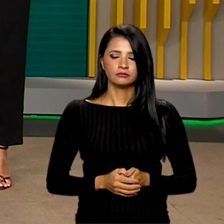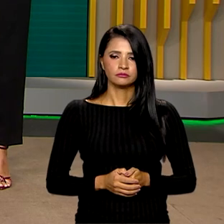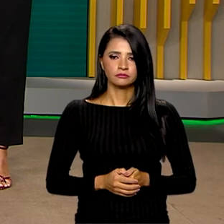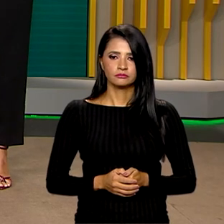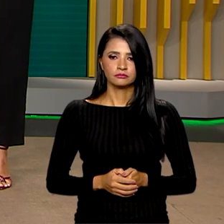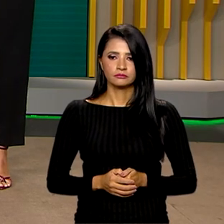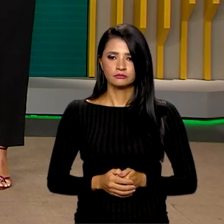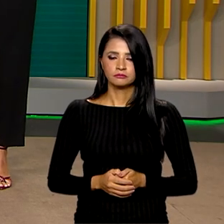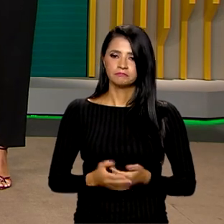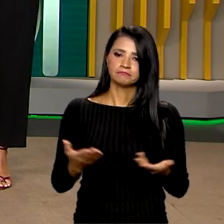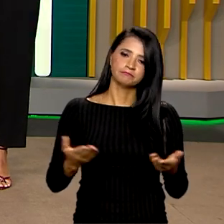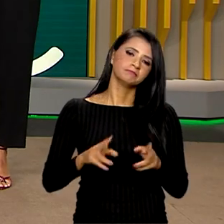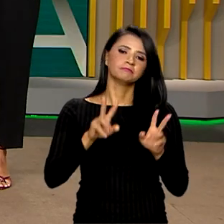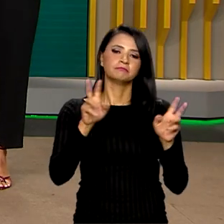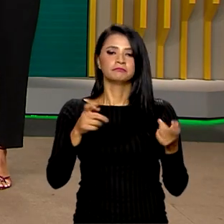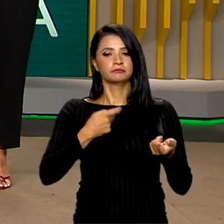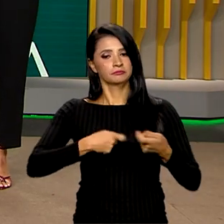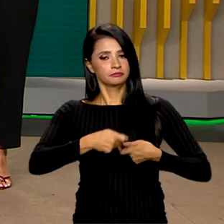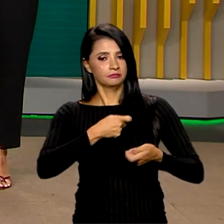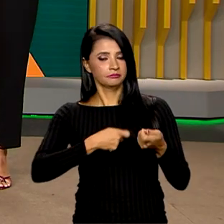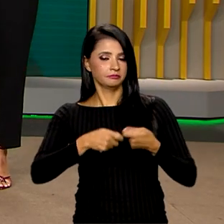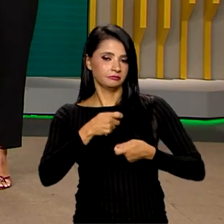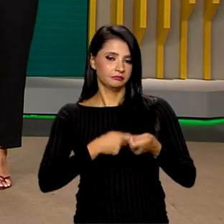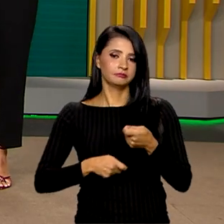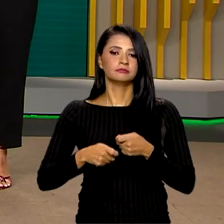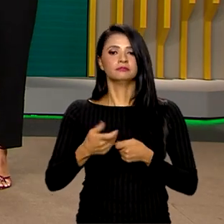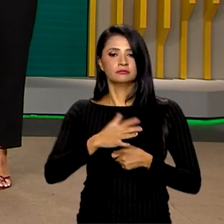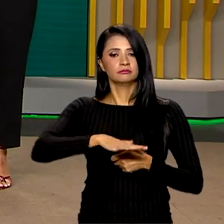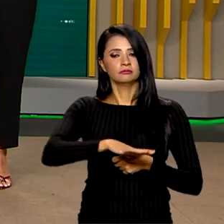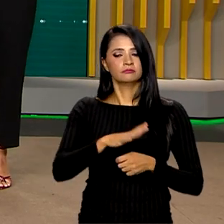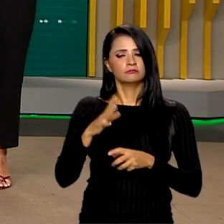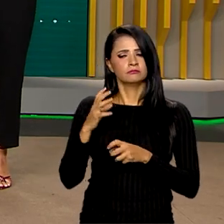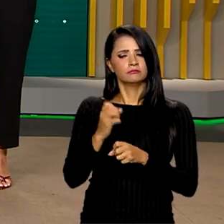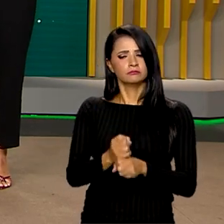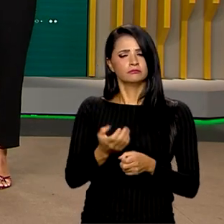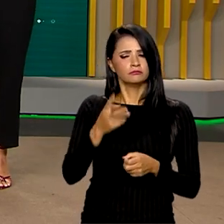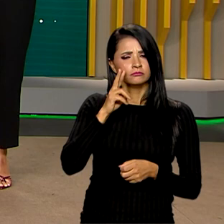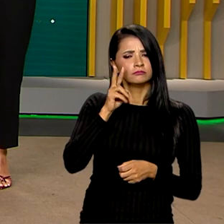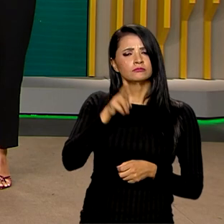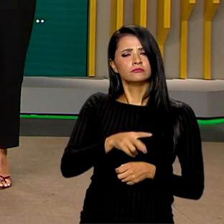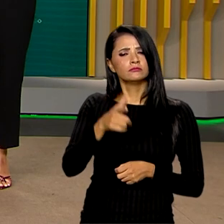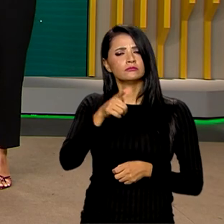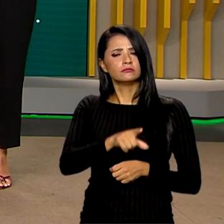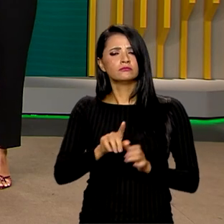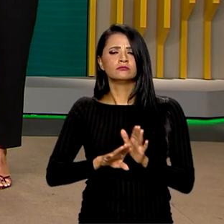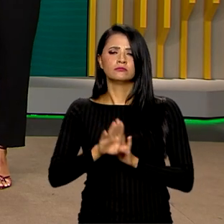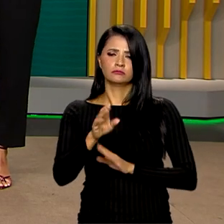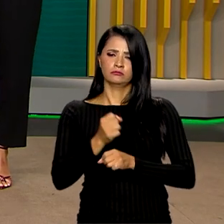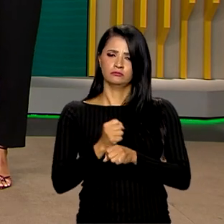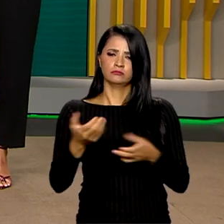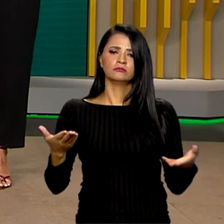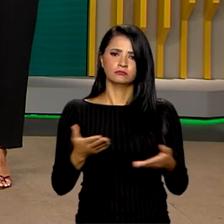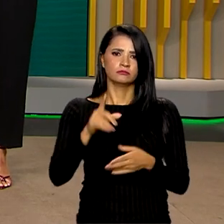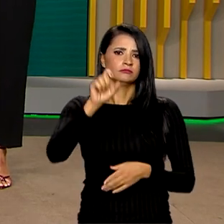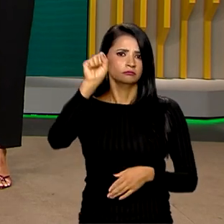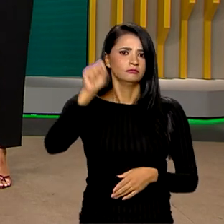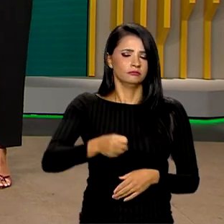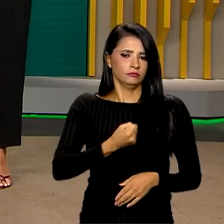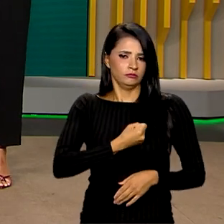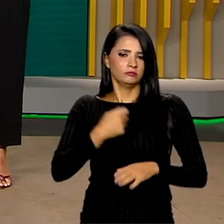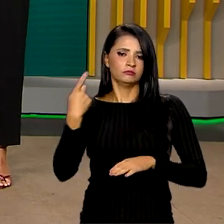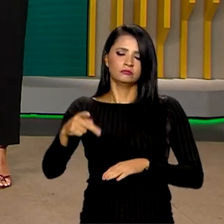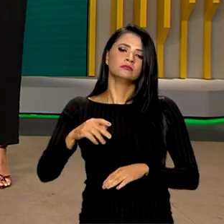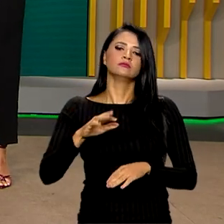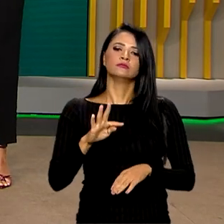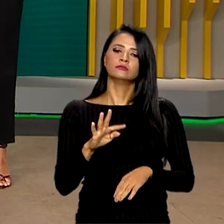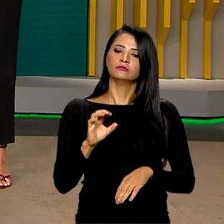Agora vamos falar de economia. O mercado revisou hoje o crescimento para este ano. Sim, os dados são do Boletim